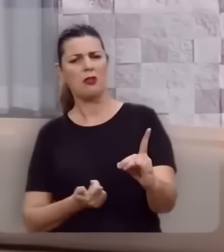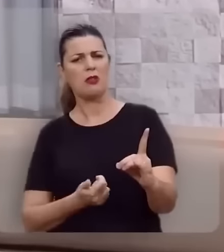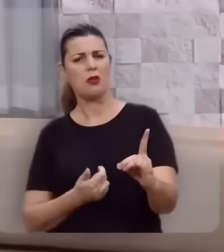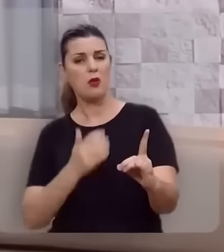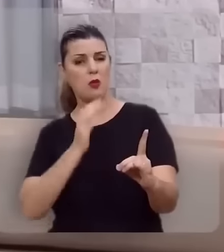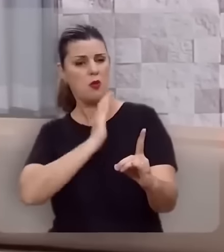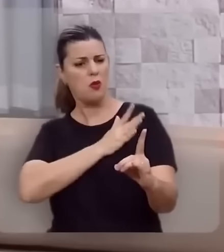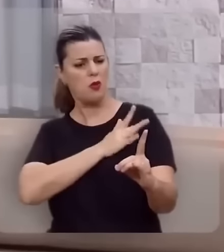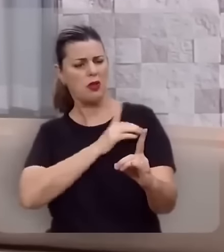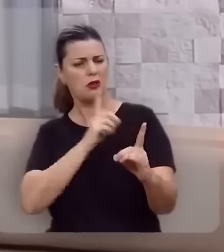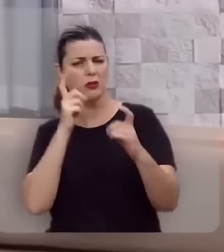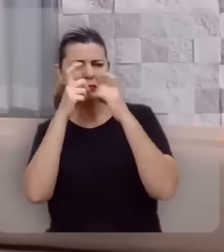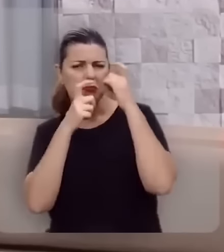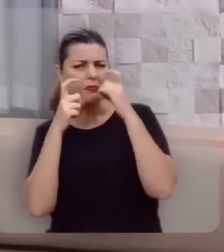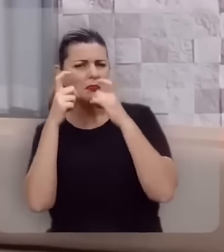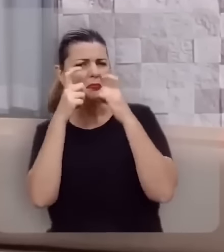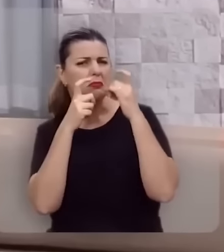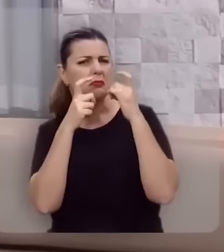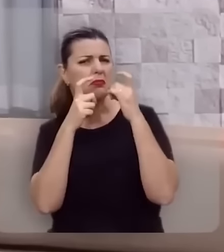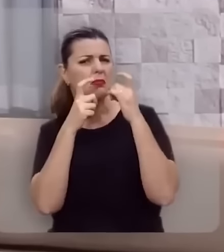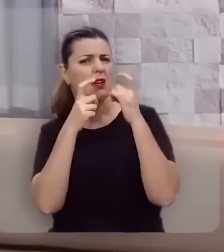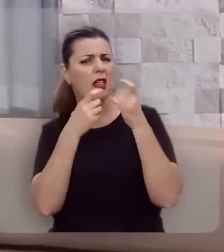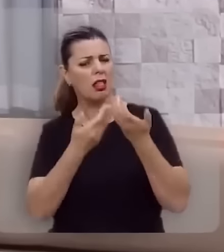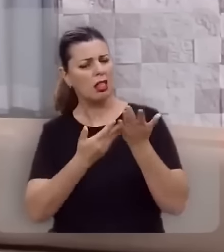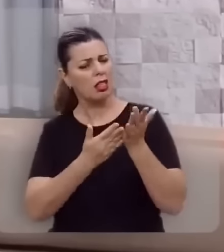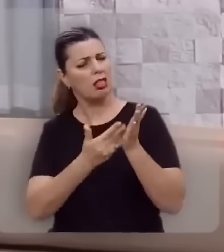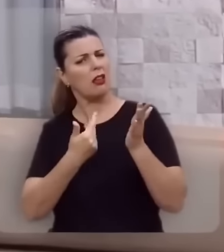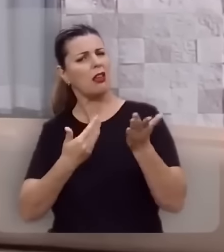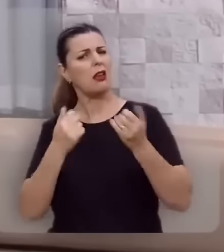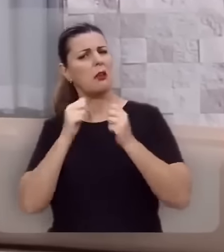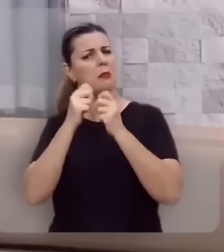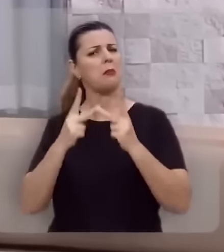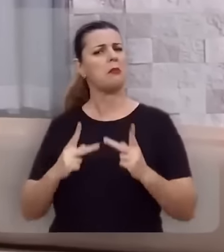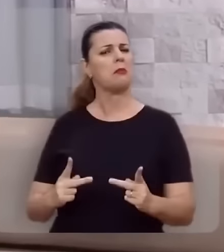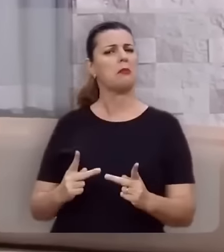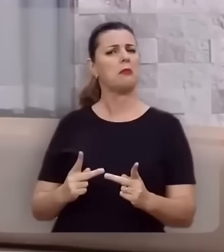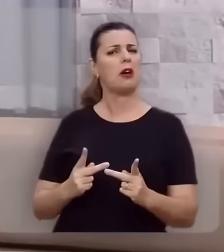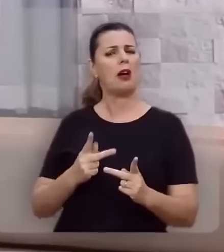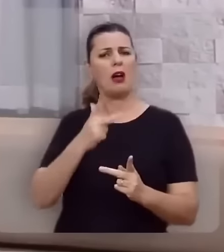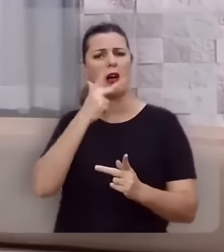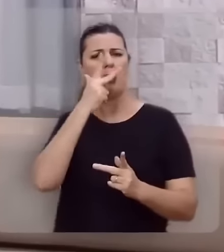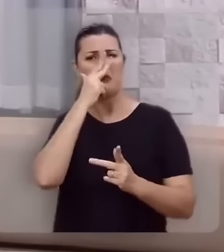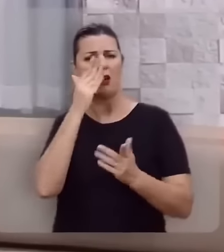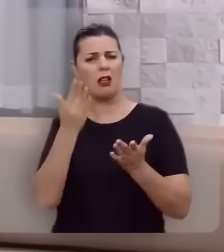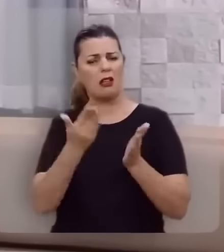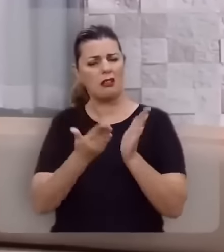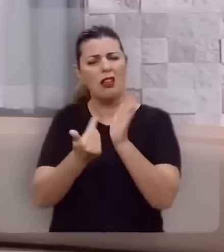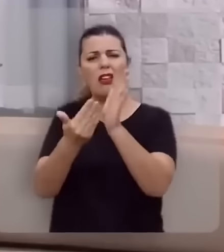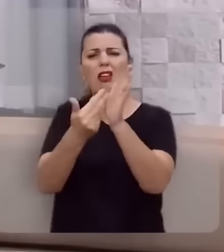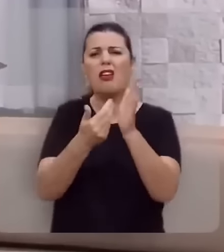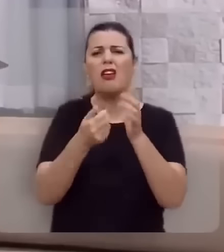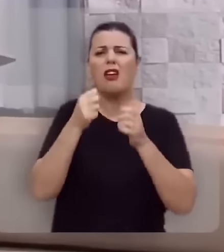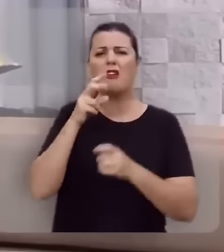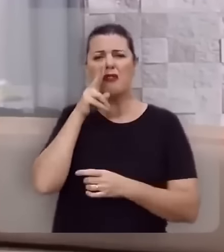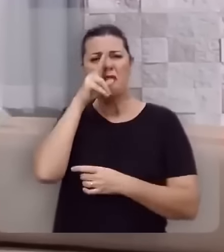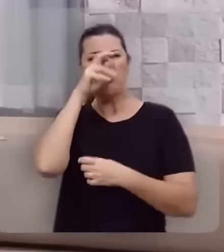O coração turbado tira sua paz, drena suas forças,